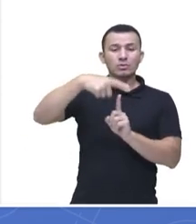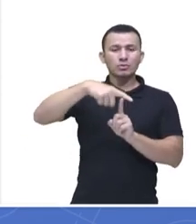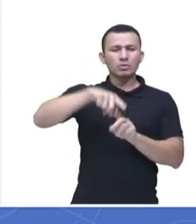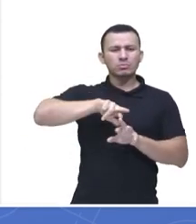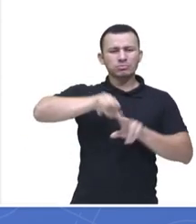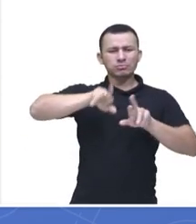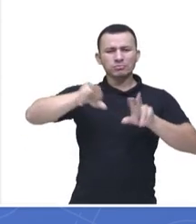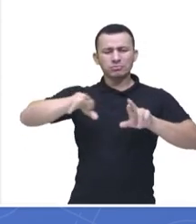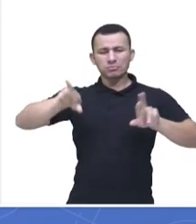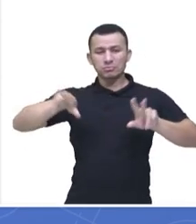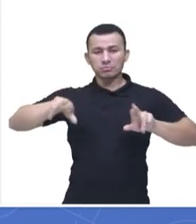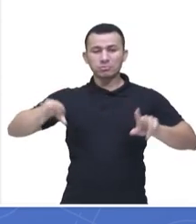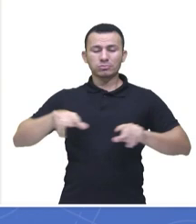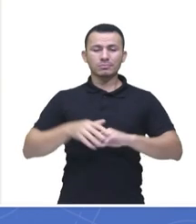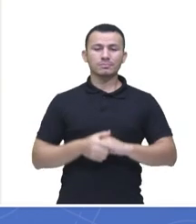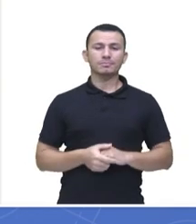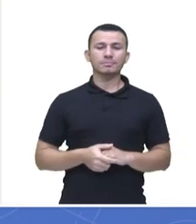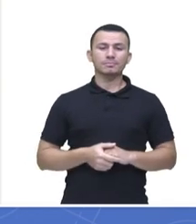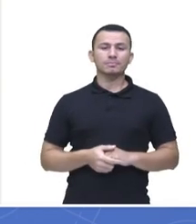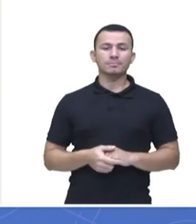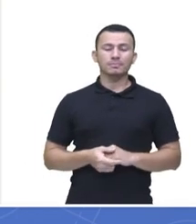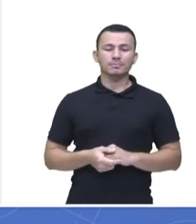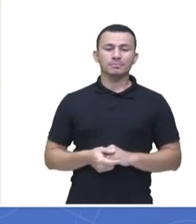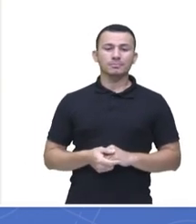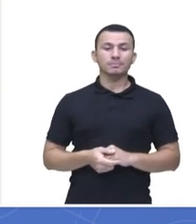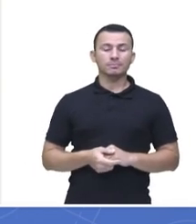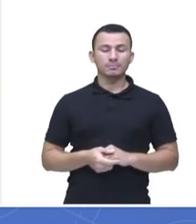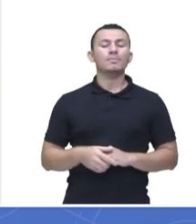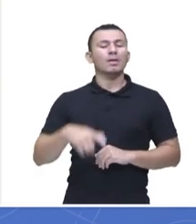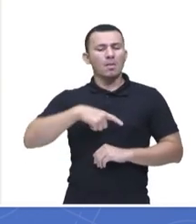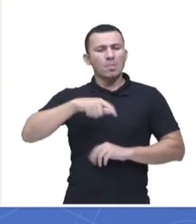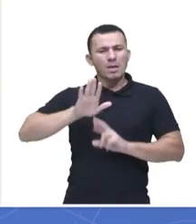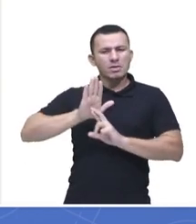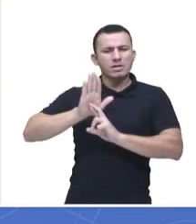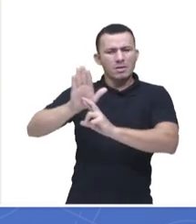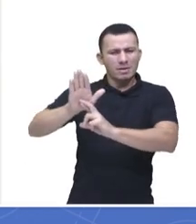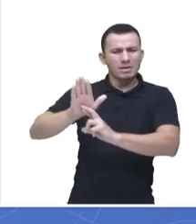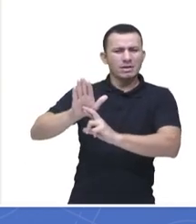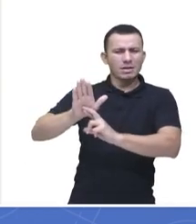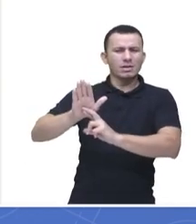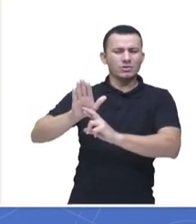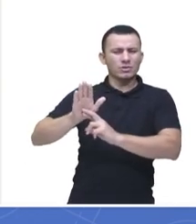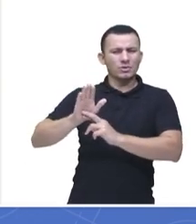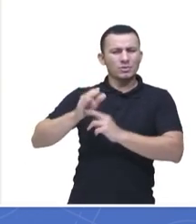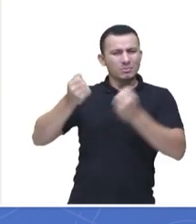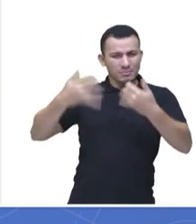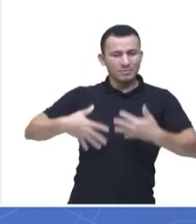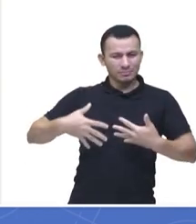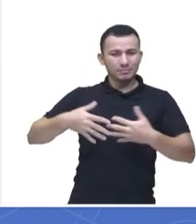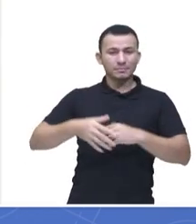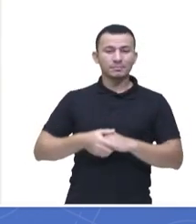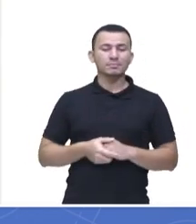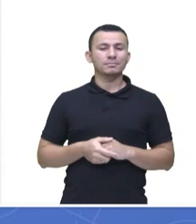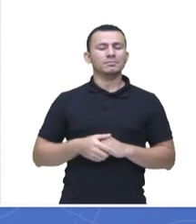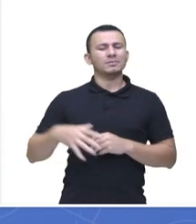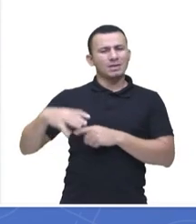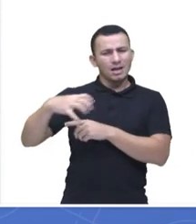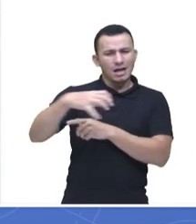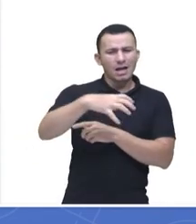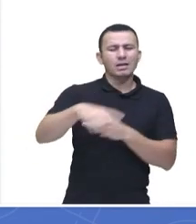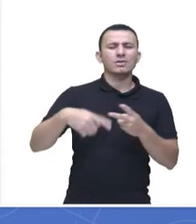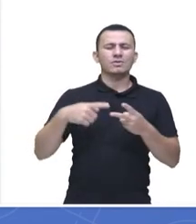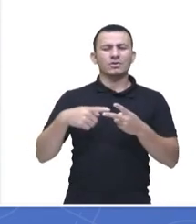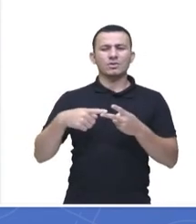Cada dia a gente descobre mais, e aí, eles têm aí esses representantes bem conhecidos, né? que a gente citou para vocês, aracnídeos,